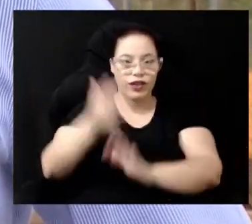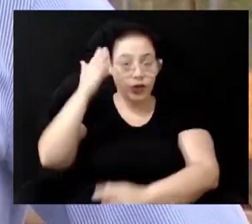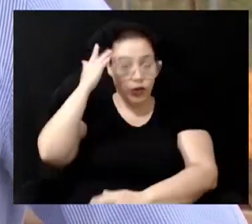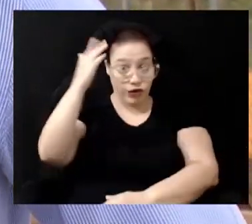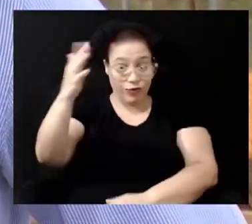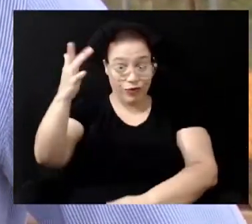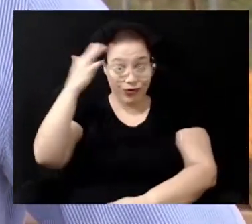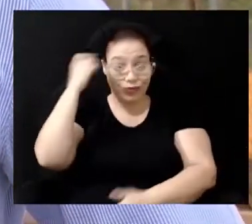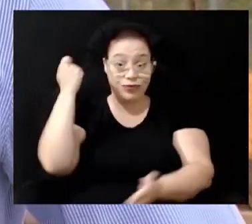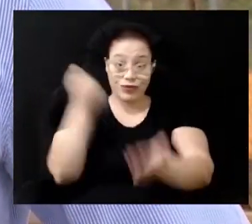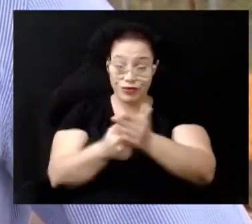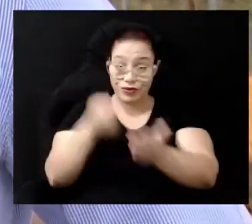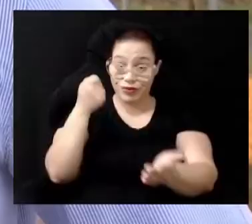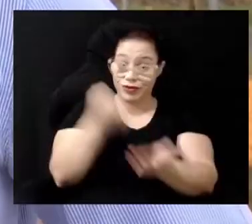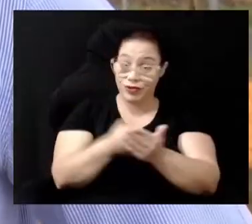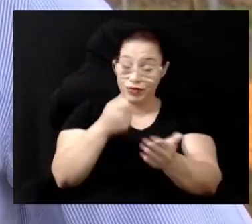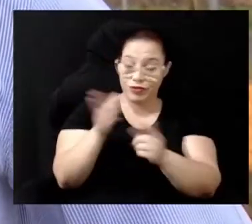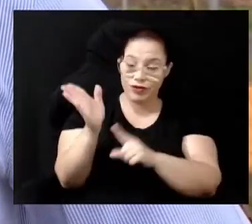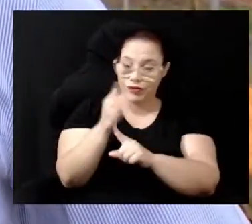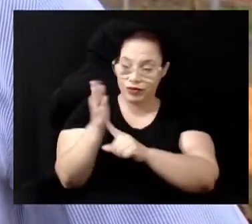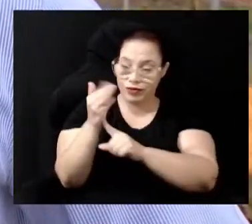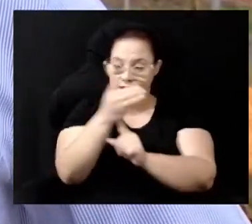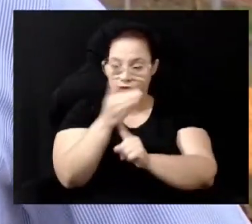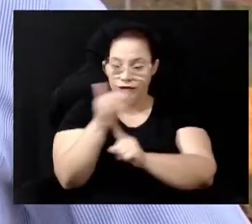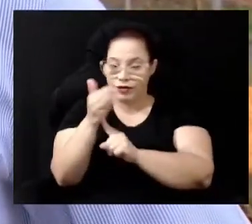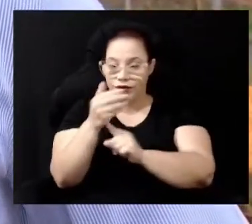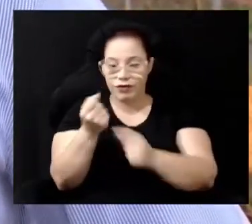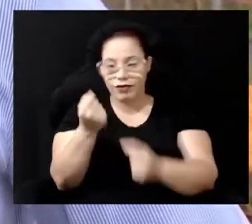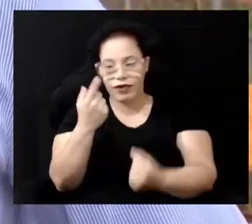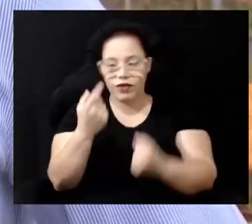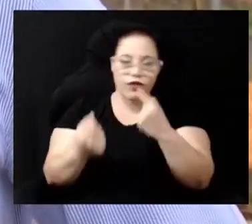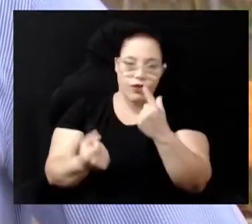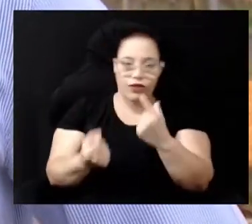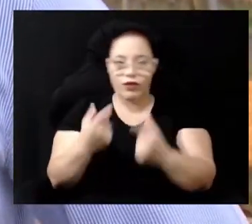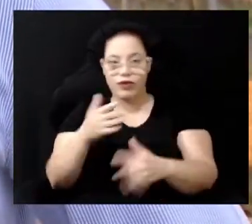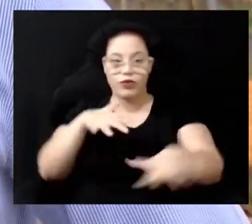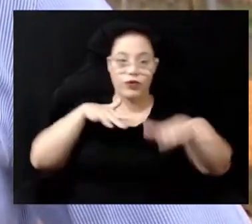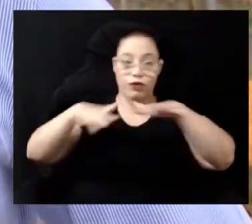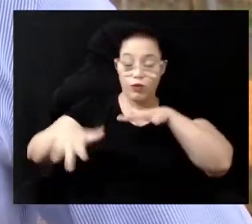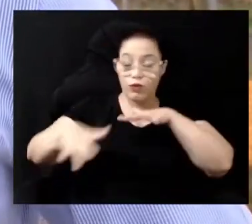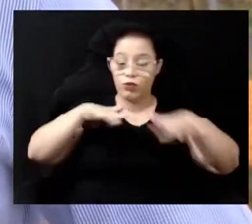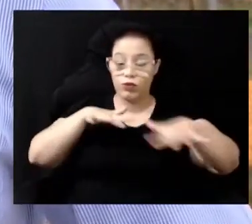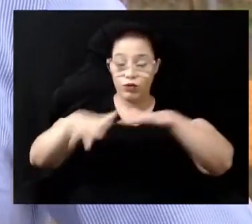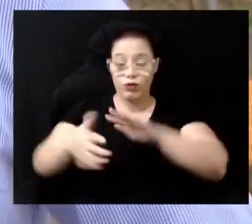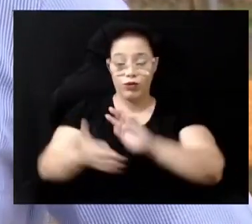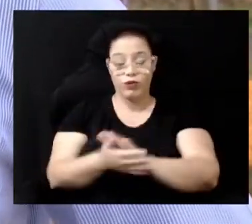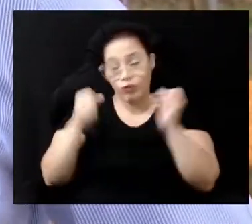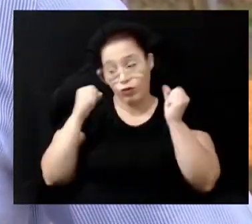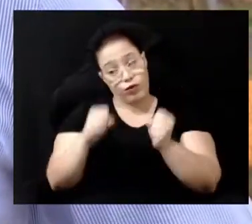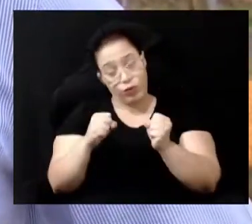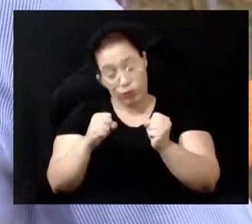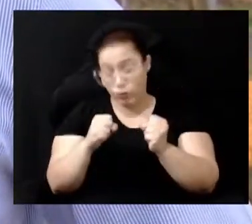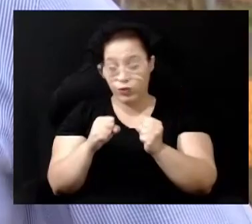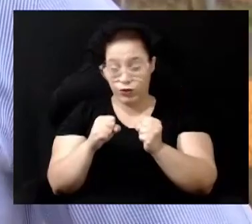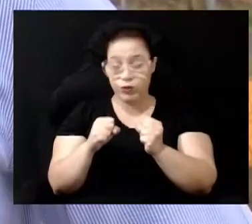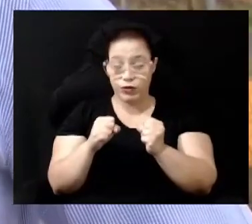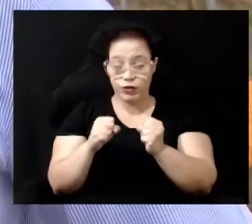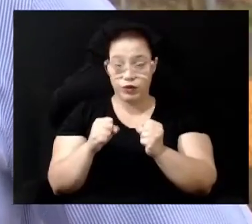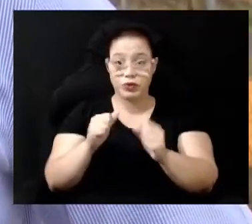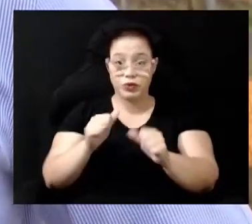algumas tecnologias, algumas iniciativas aqui nesse território para que a gente possa replicá-lo